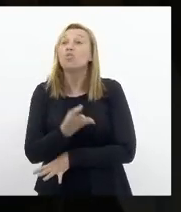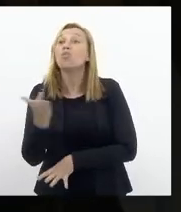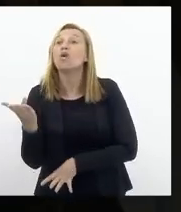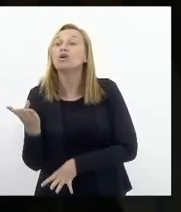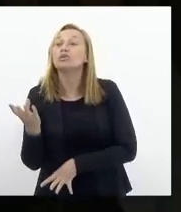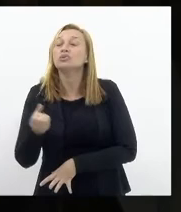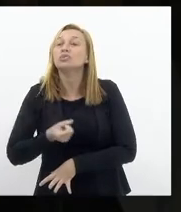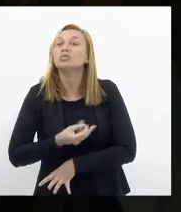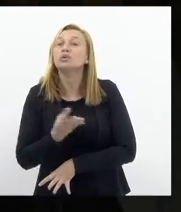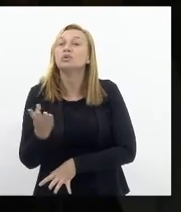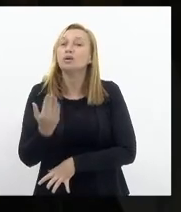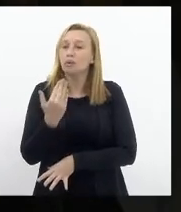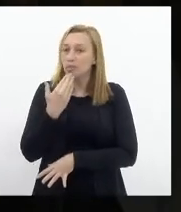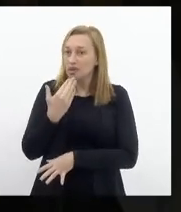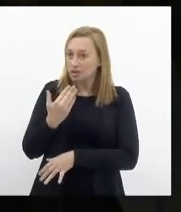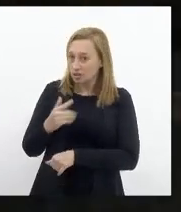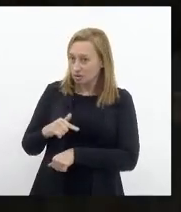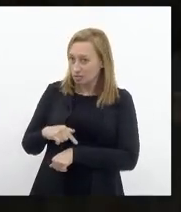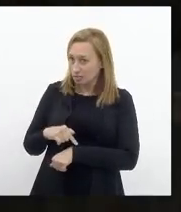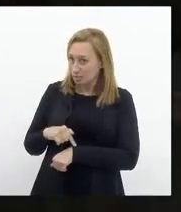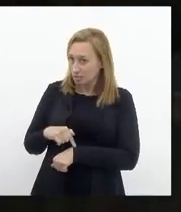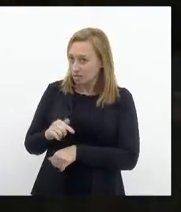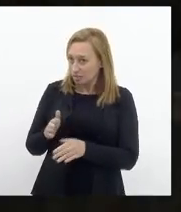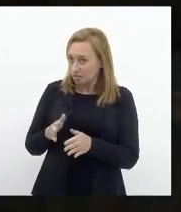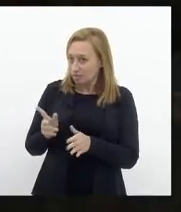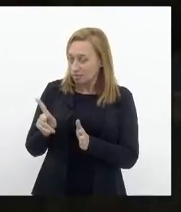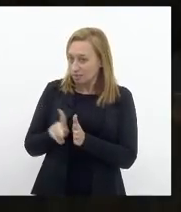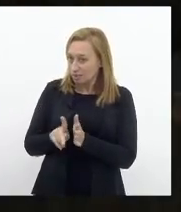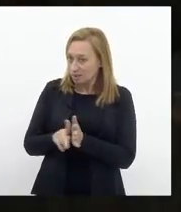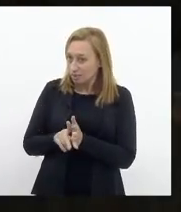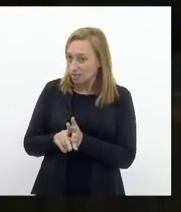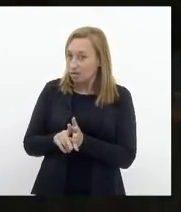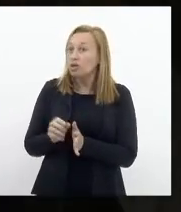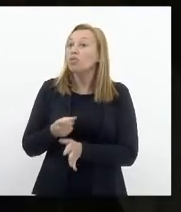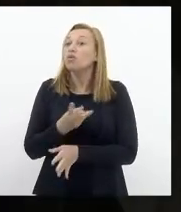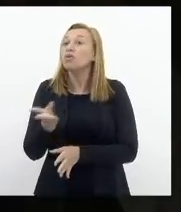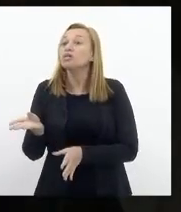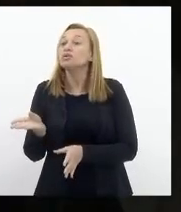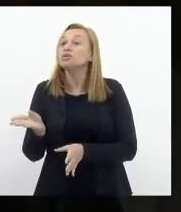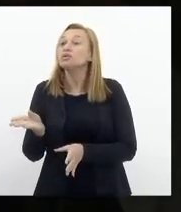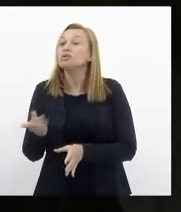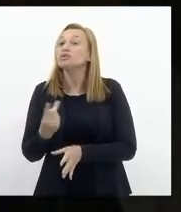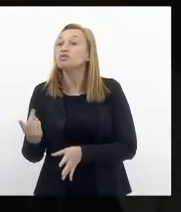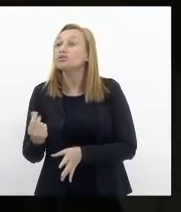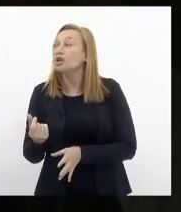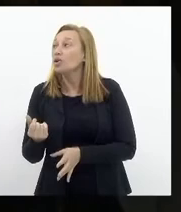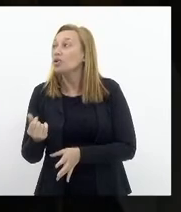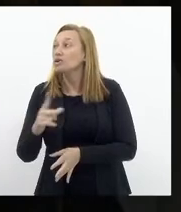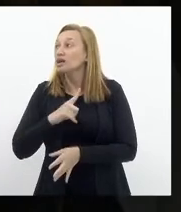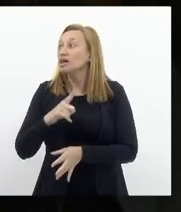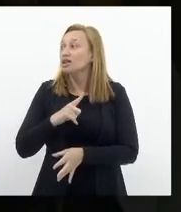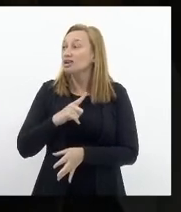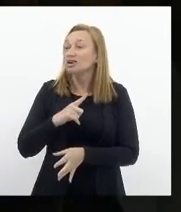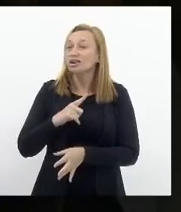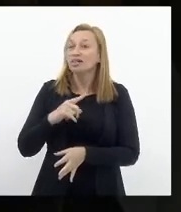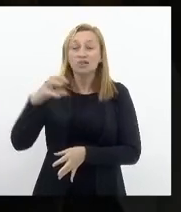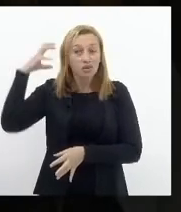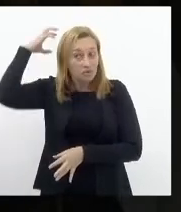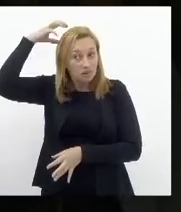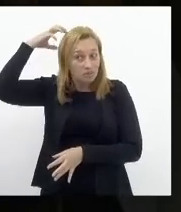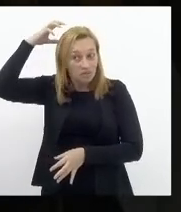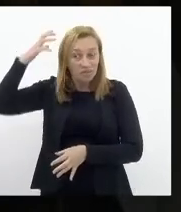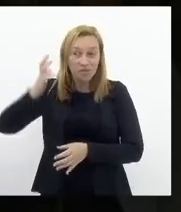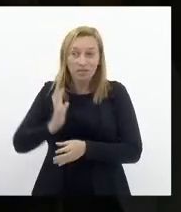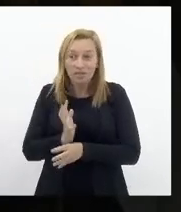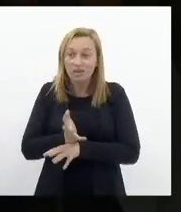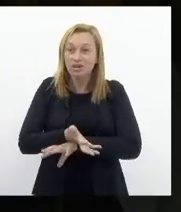pediria que se atentasse só ao projeto em pauta. vale o cadáver de Marielle? E a última pergunta para a deputada